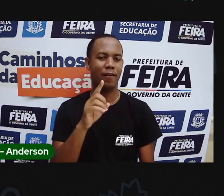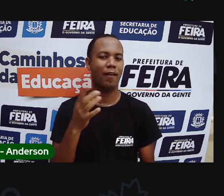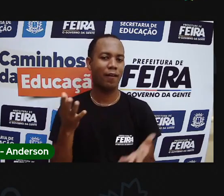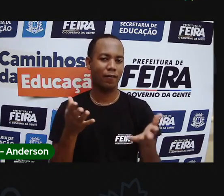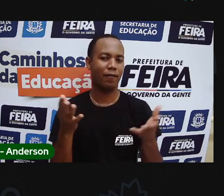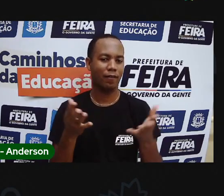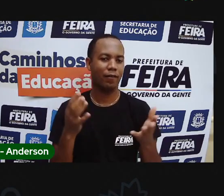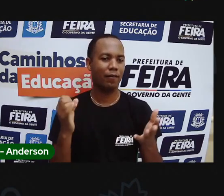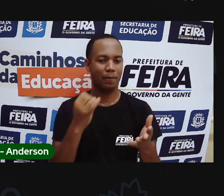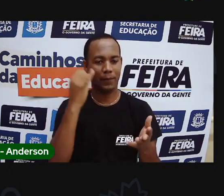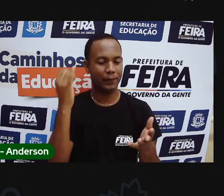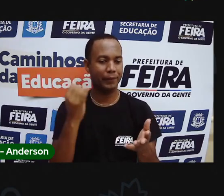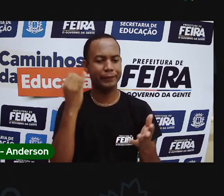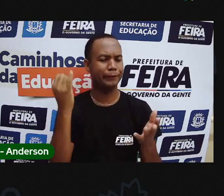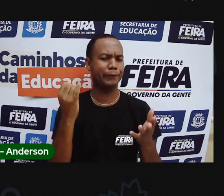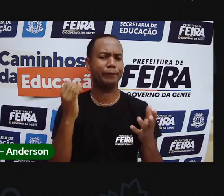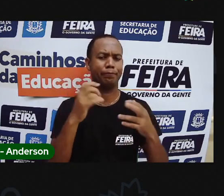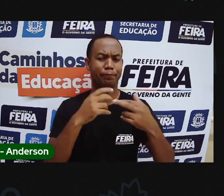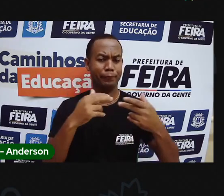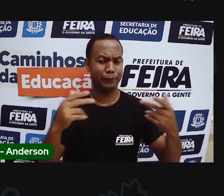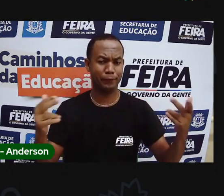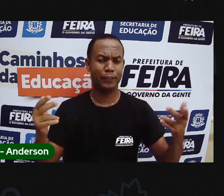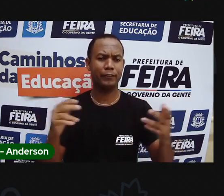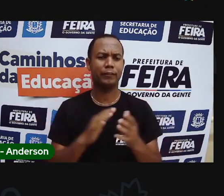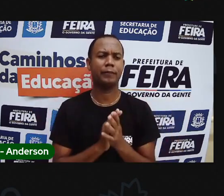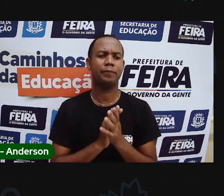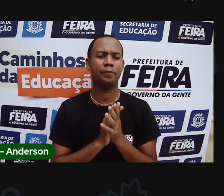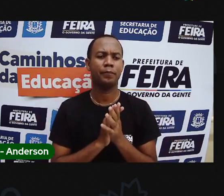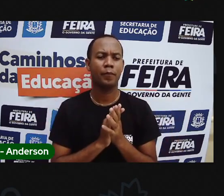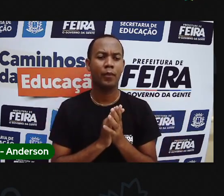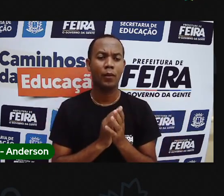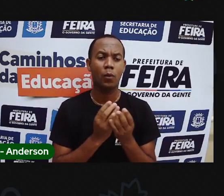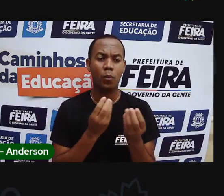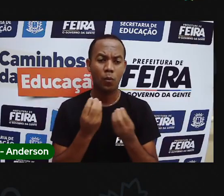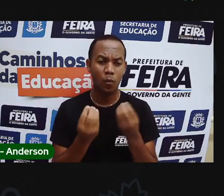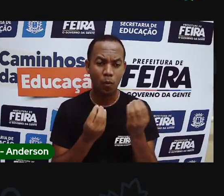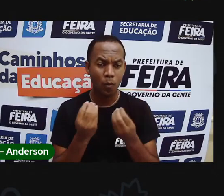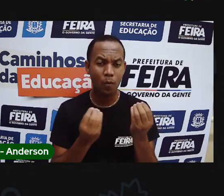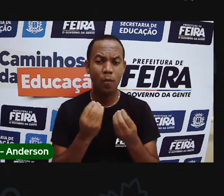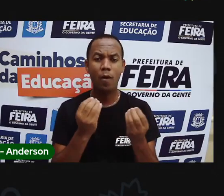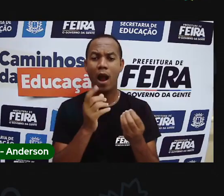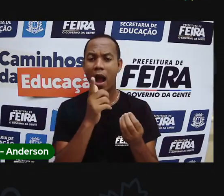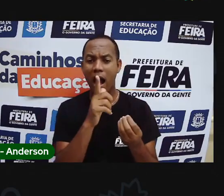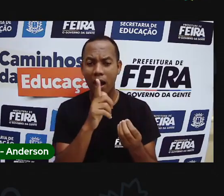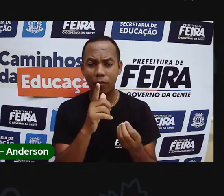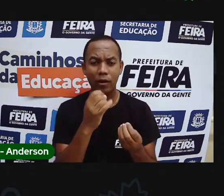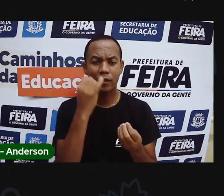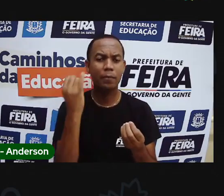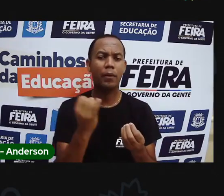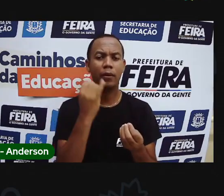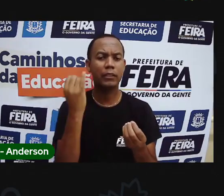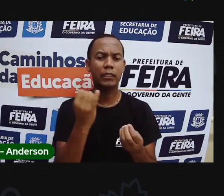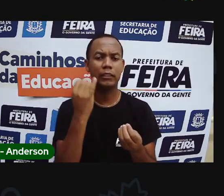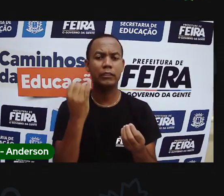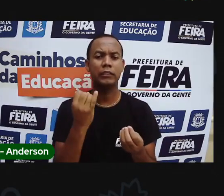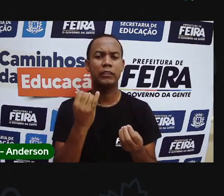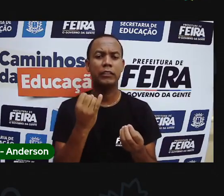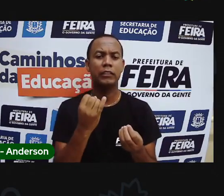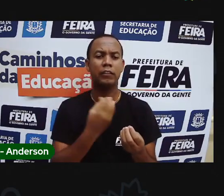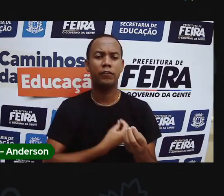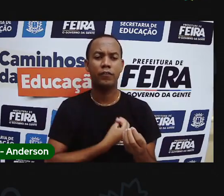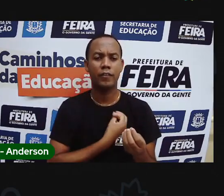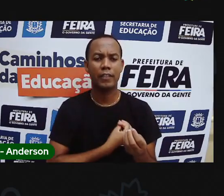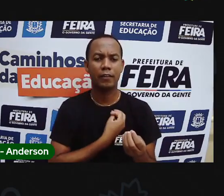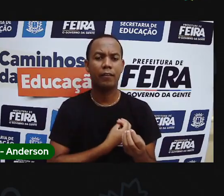importante, que a Bra Maria já falou com vocês, da importância, que é o quê? A água. Tanto para o nosso consumo,